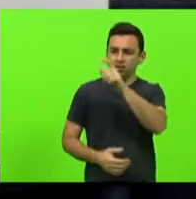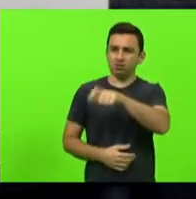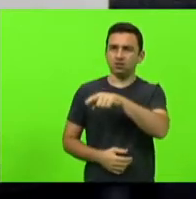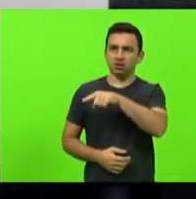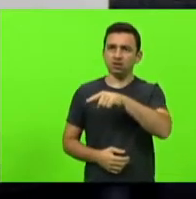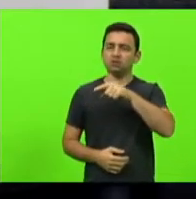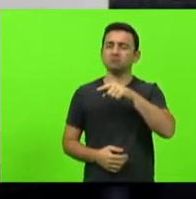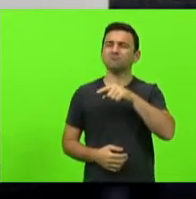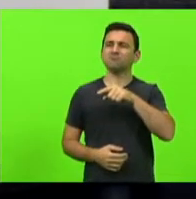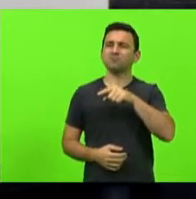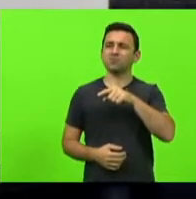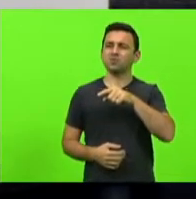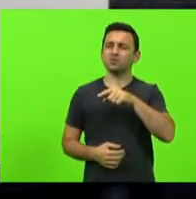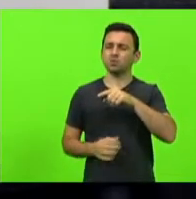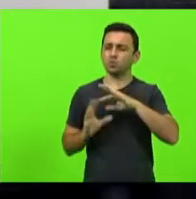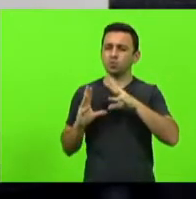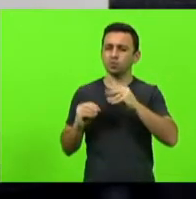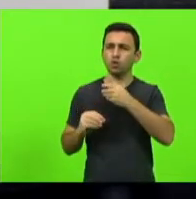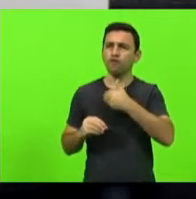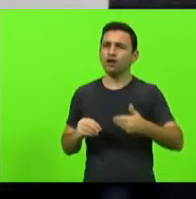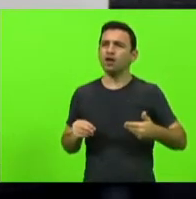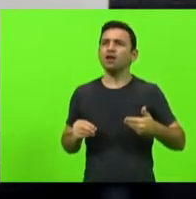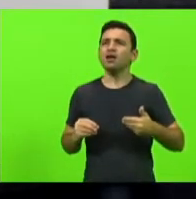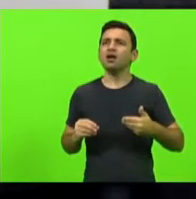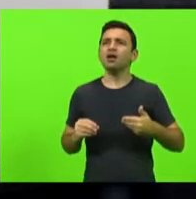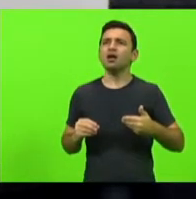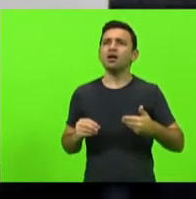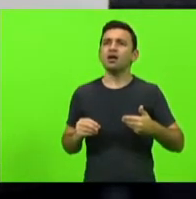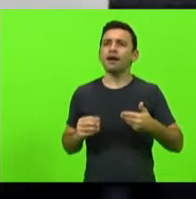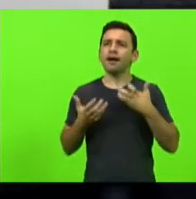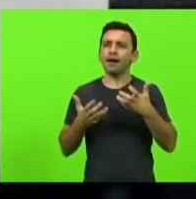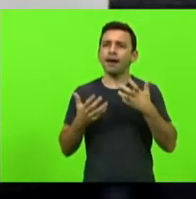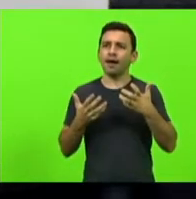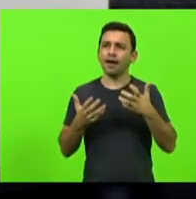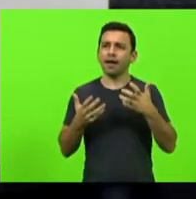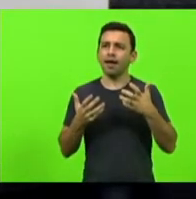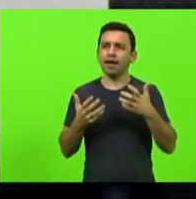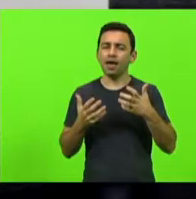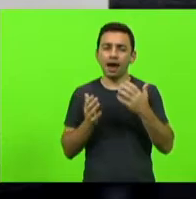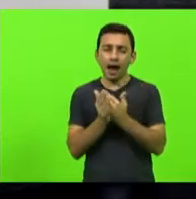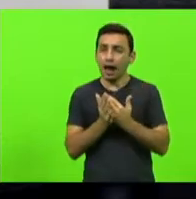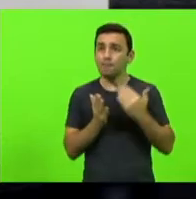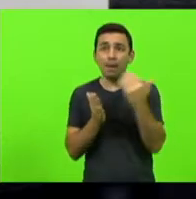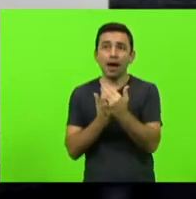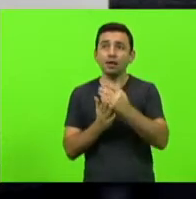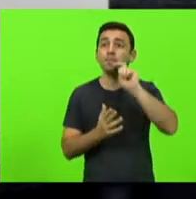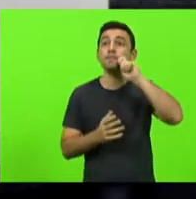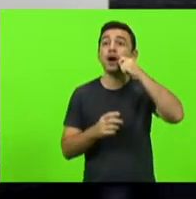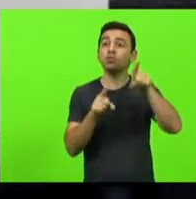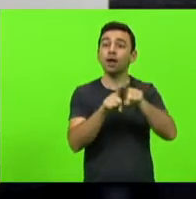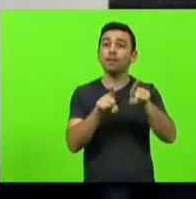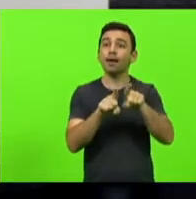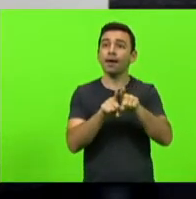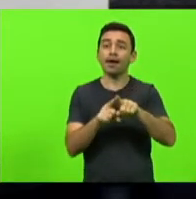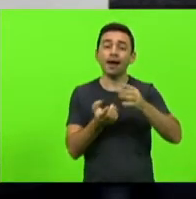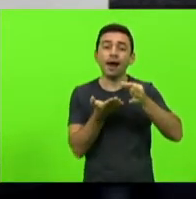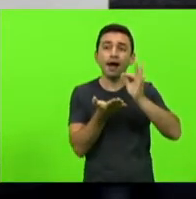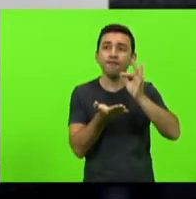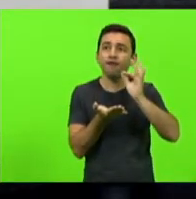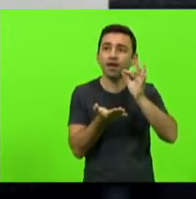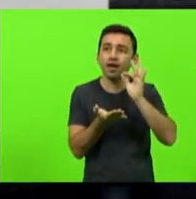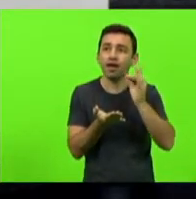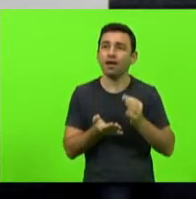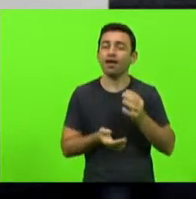governo têm vontade de avançar até sobre o pãozinho que o sujeito come, sobre o café que ele toma com leite,